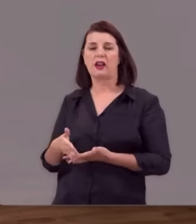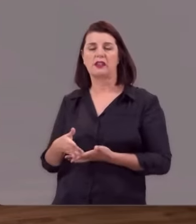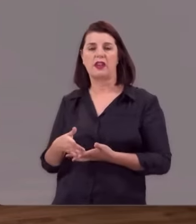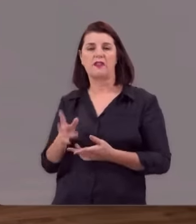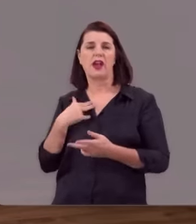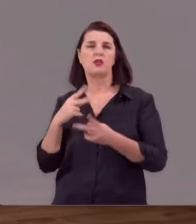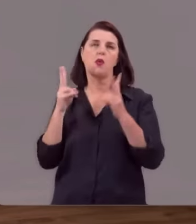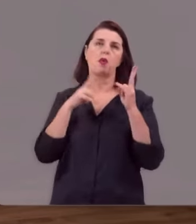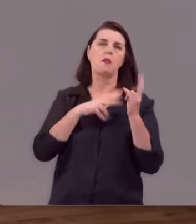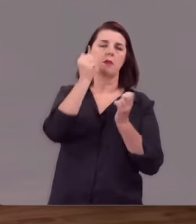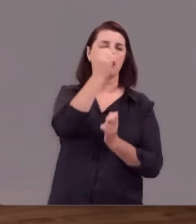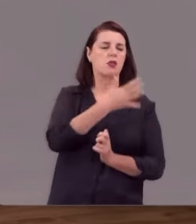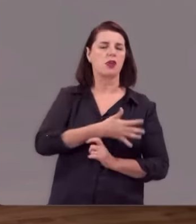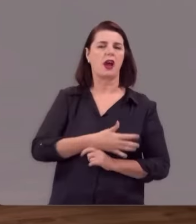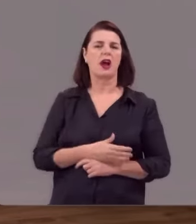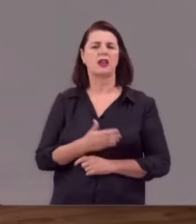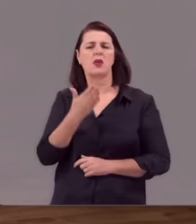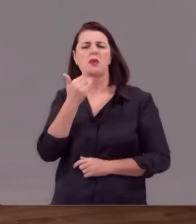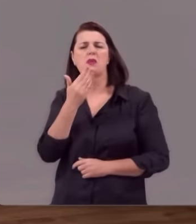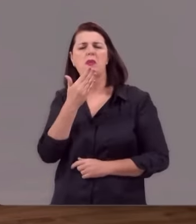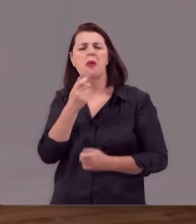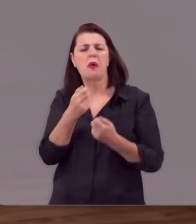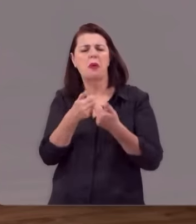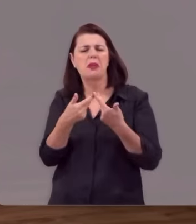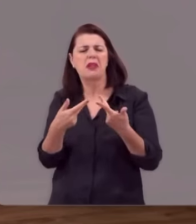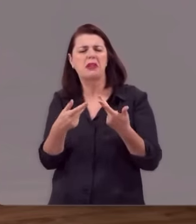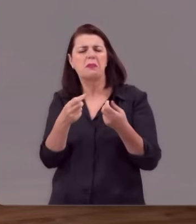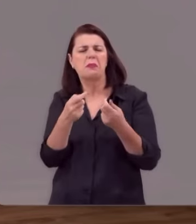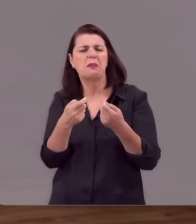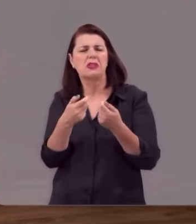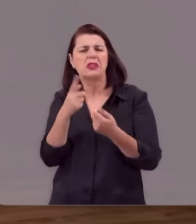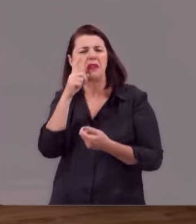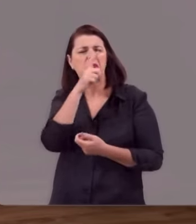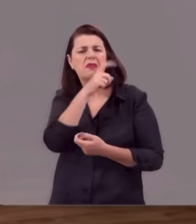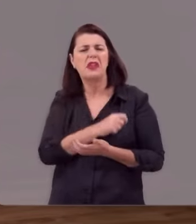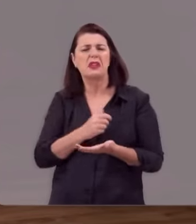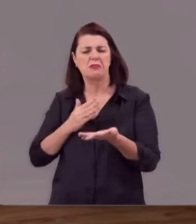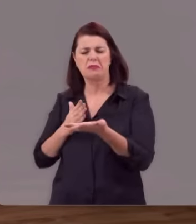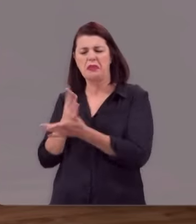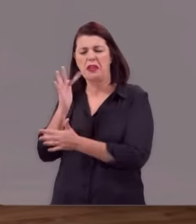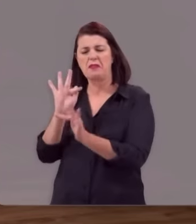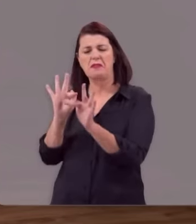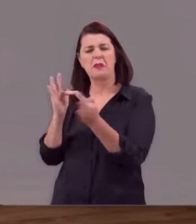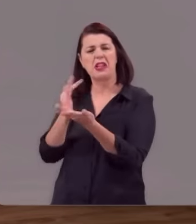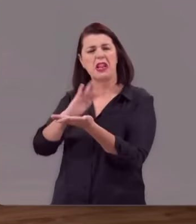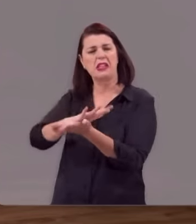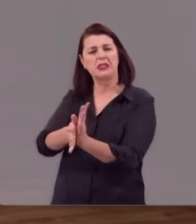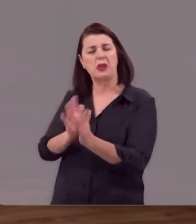dormir tarde, ela come penosamente o pão que ela granjeia, passa por cima de família,